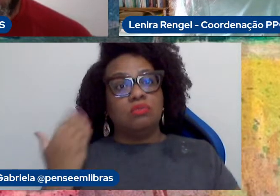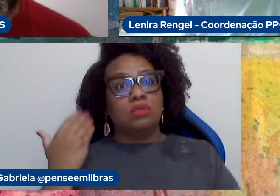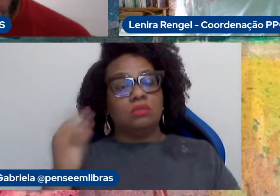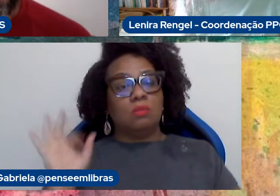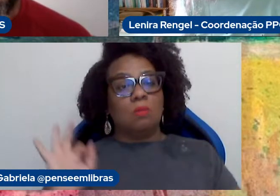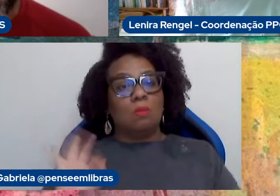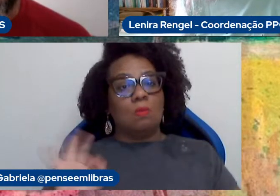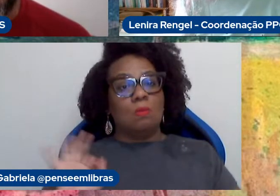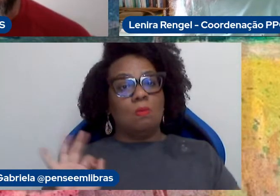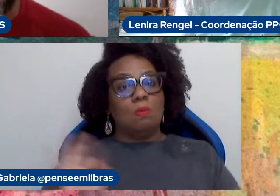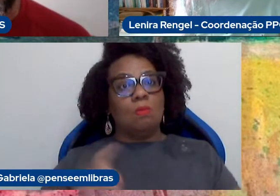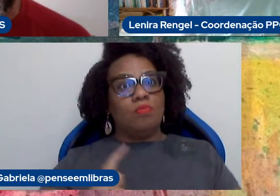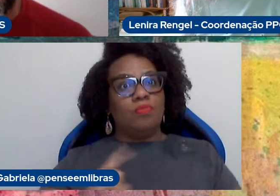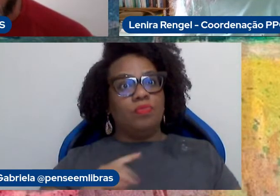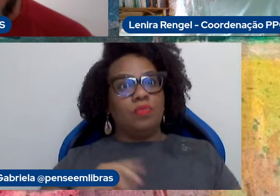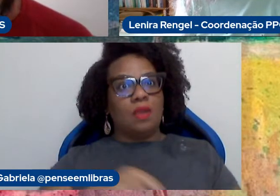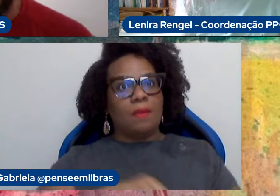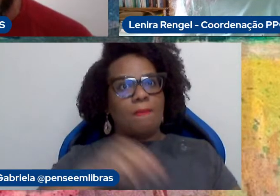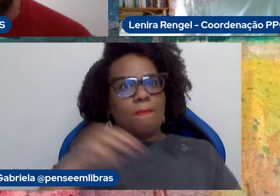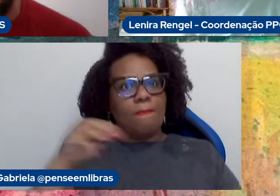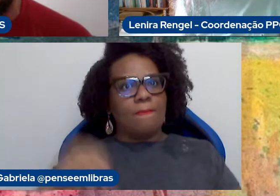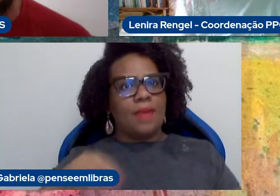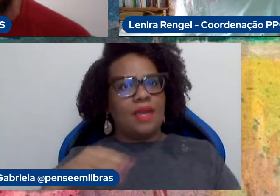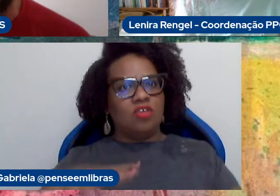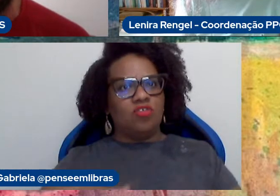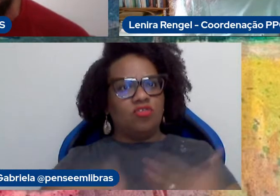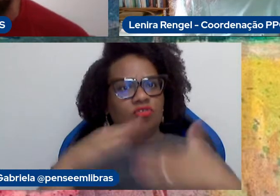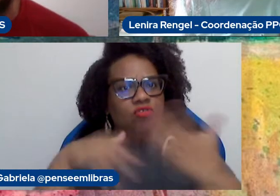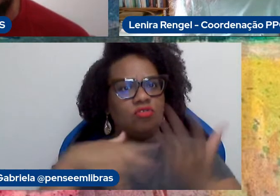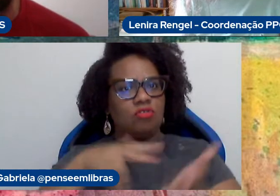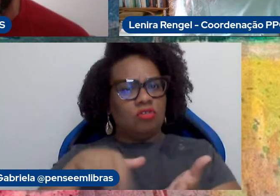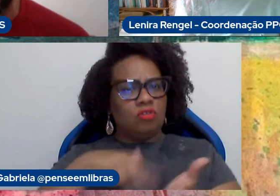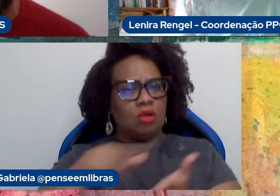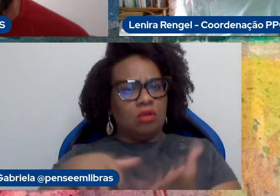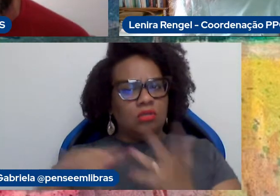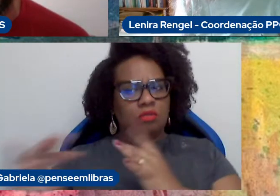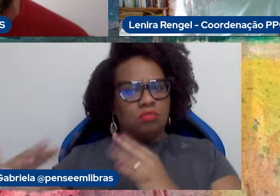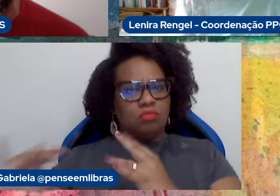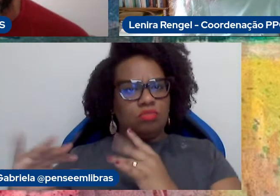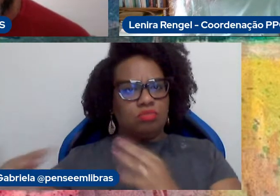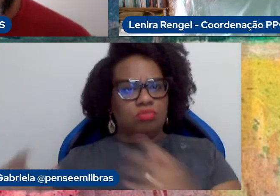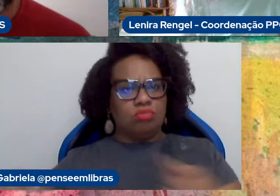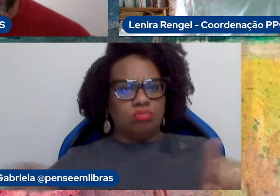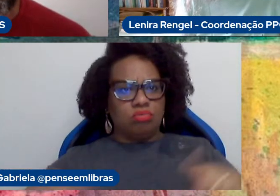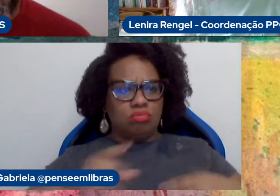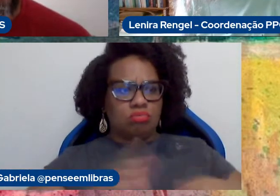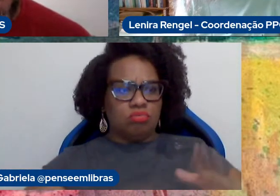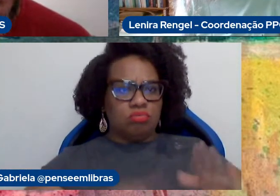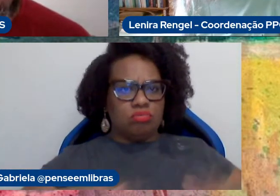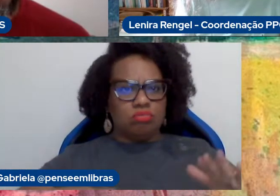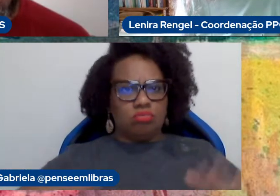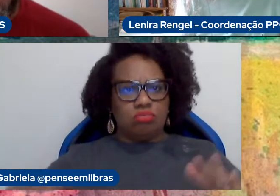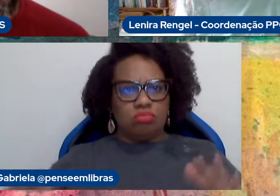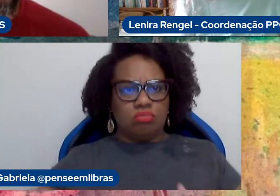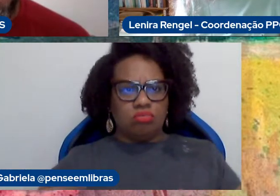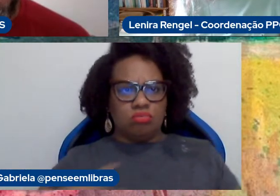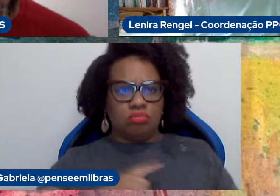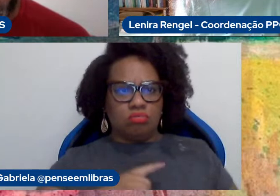tem os grandes mestres de dança, todos tocavam no instrumento durante as aulas, né? Eram violinistas normalmente, isso tem sido recuperado, nós temos